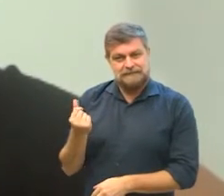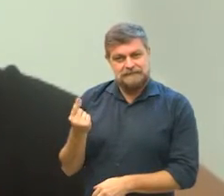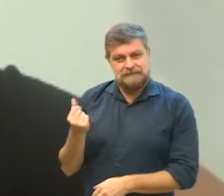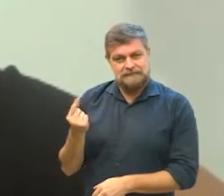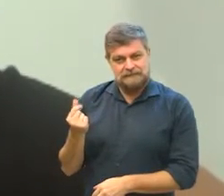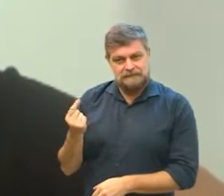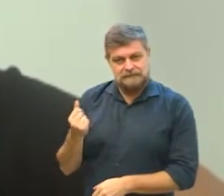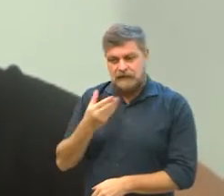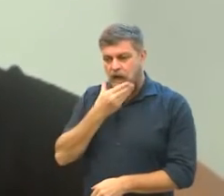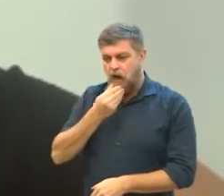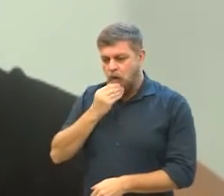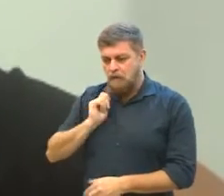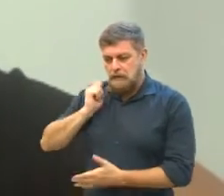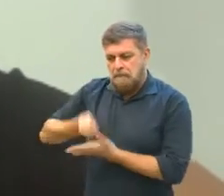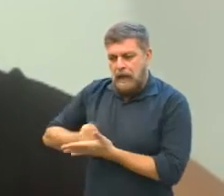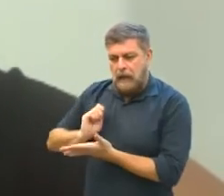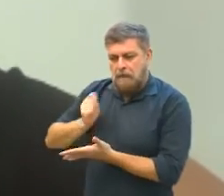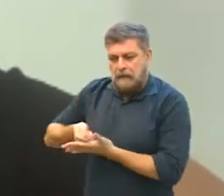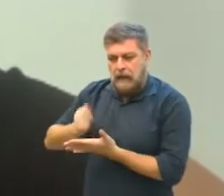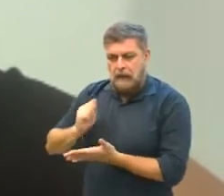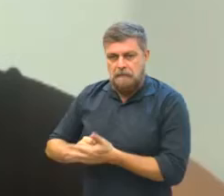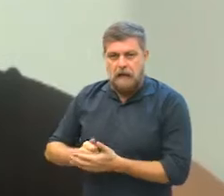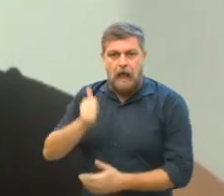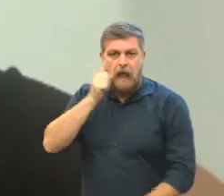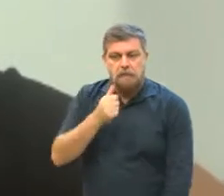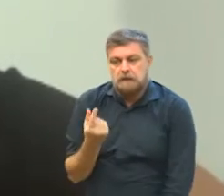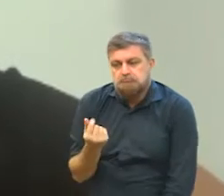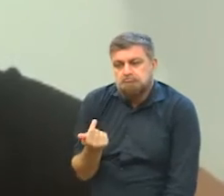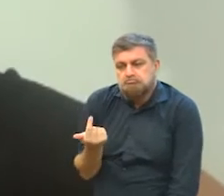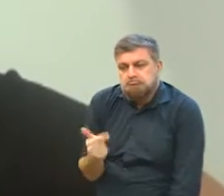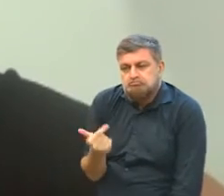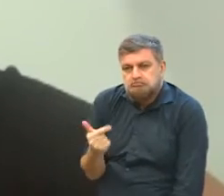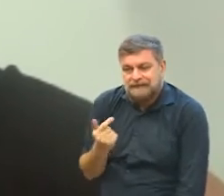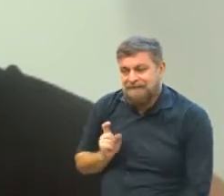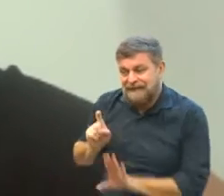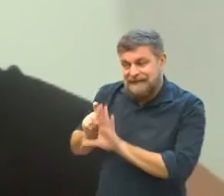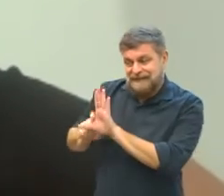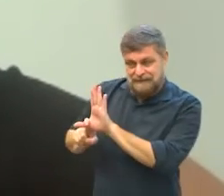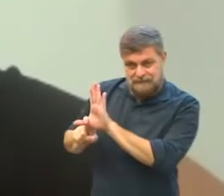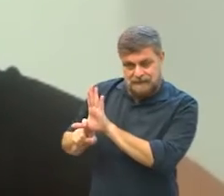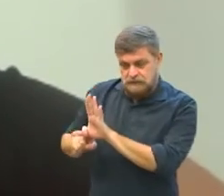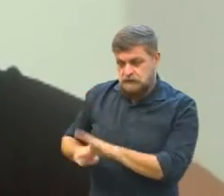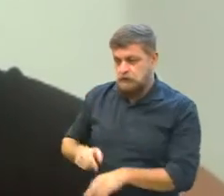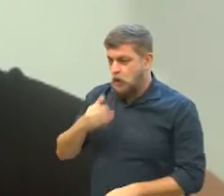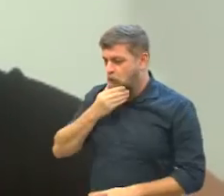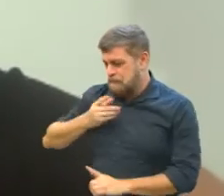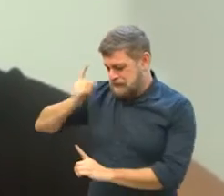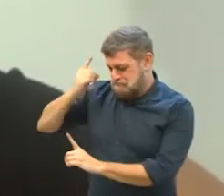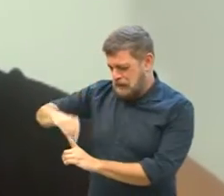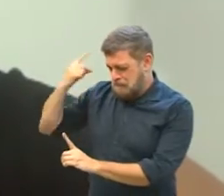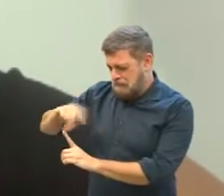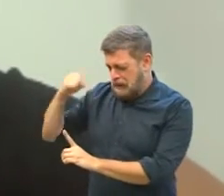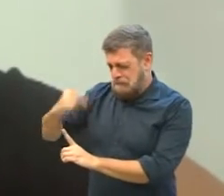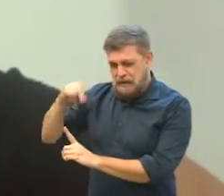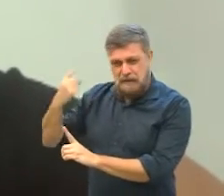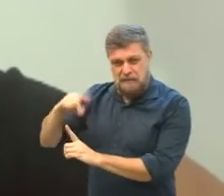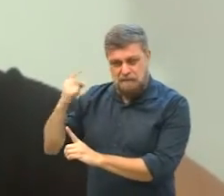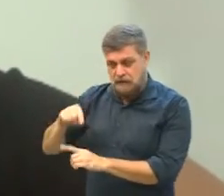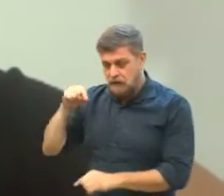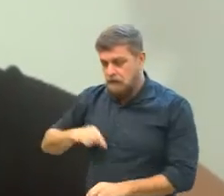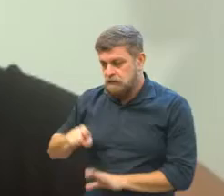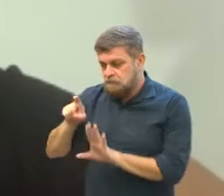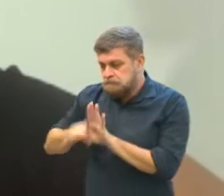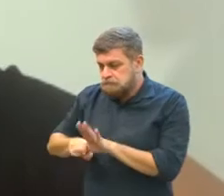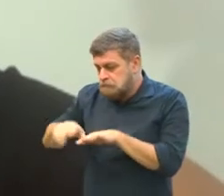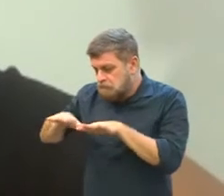tem dependência econômica do agressor. Ela é dependente de quem a agride ou ela é dependente de alguém que está ali no âmbito da